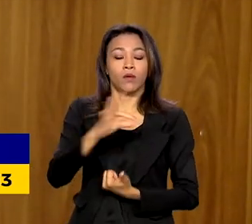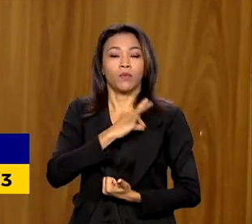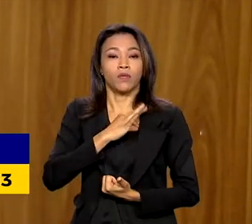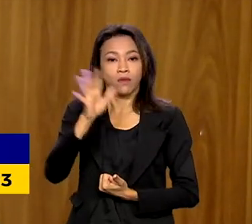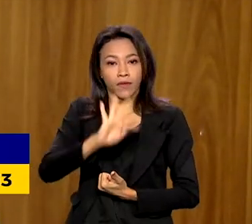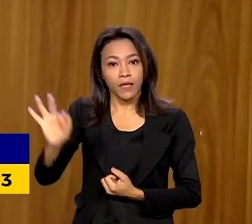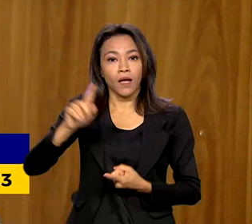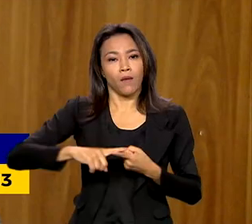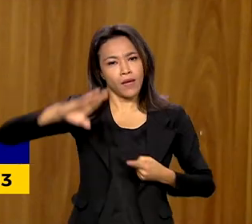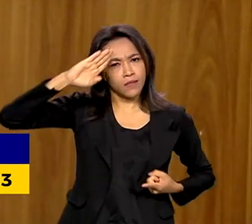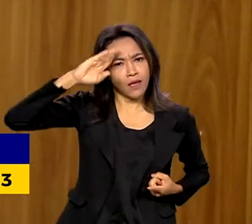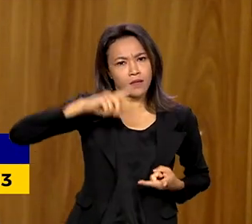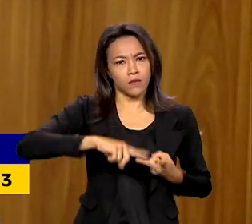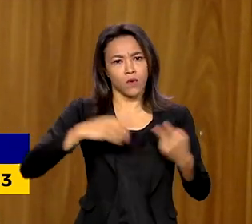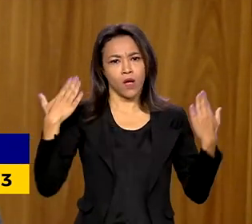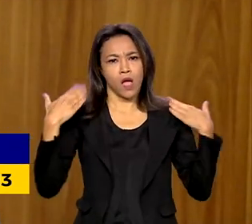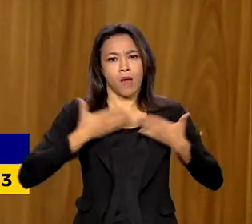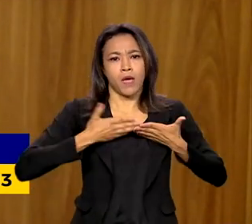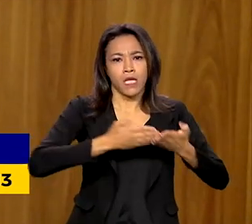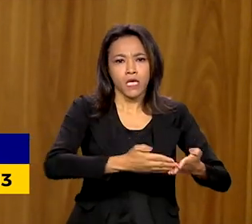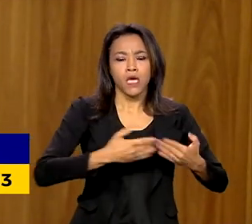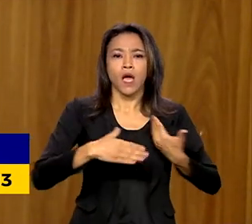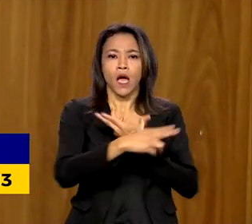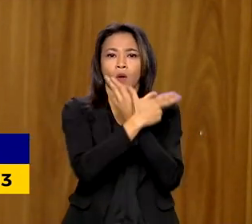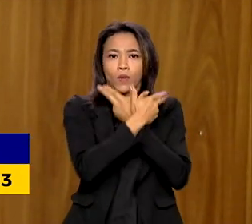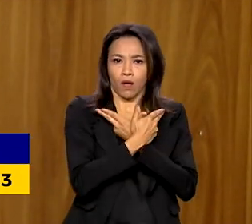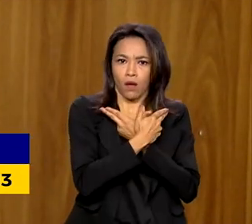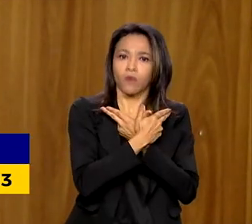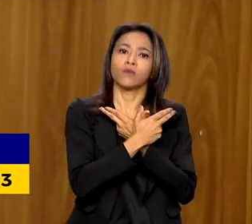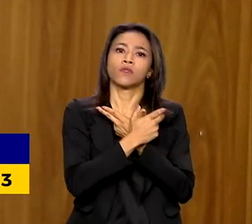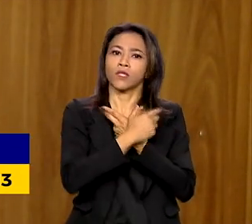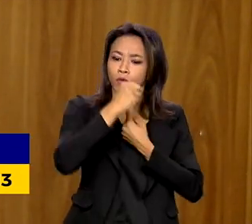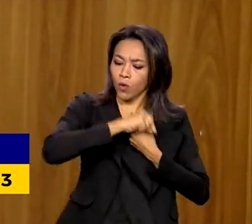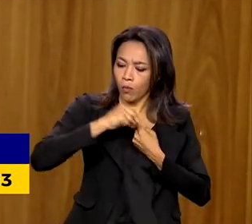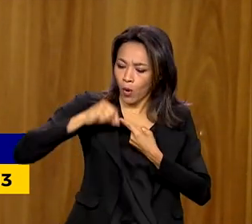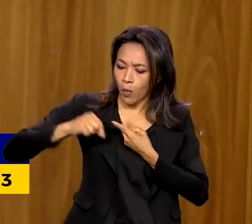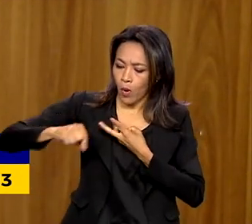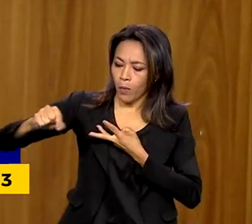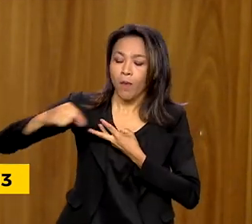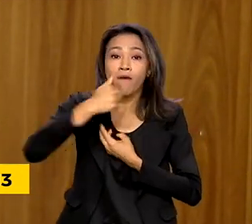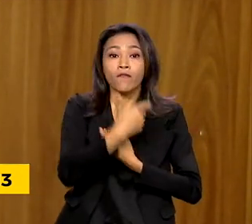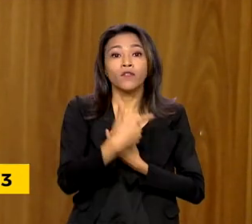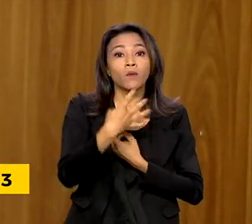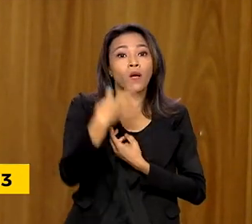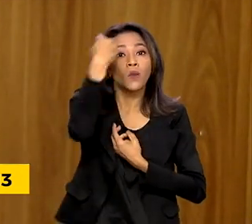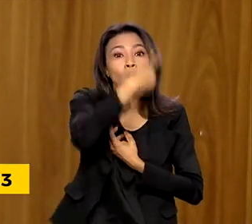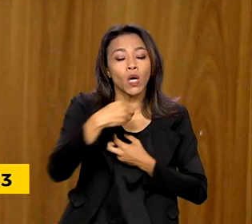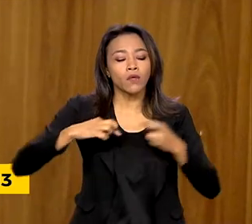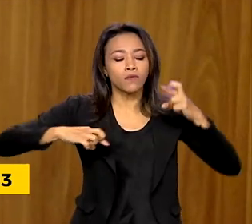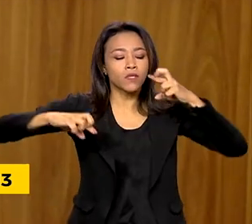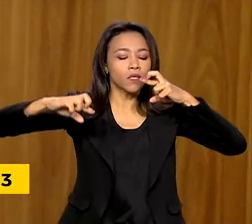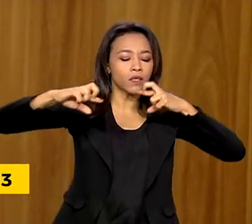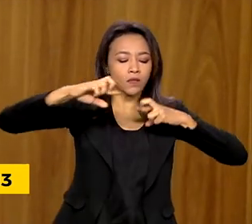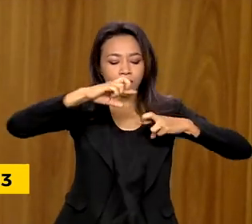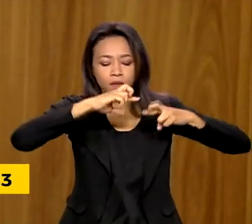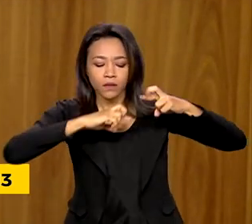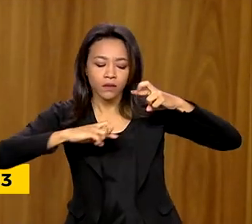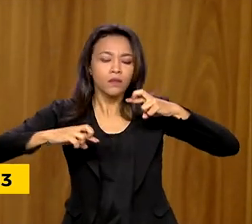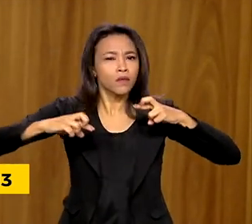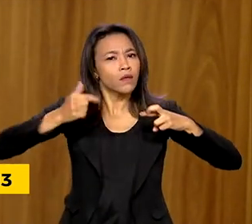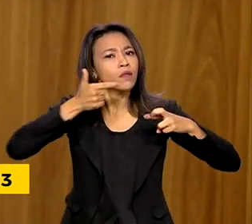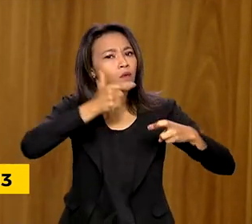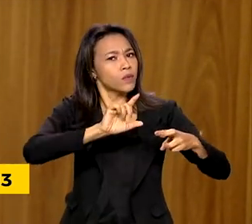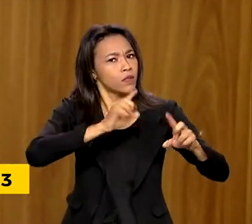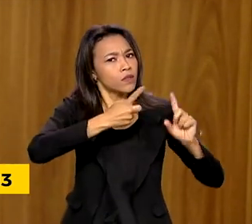o Exército, a Marinha, a Aeronáutica. A presença tem sido 24 horas de vigilância e é um trabalho que tem dado